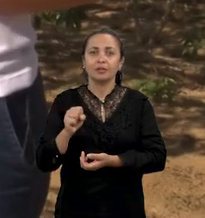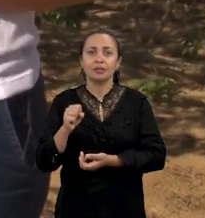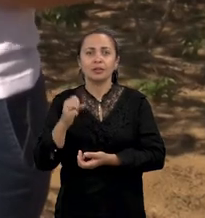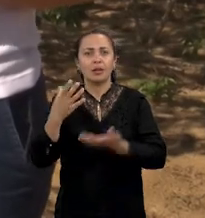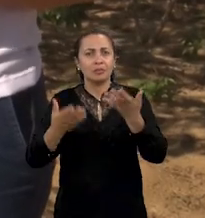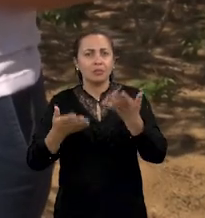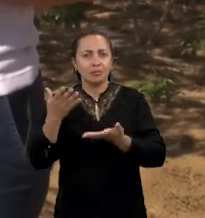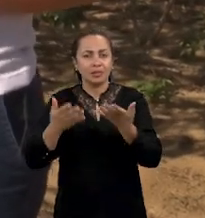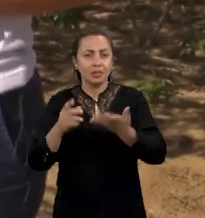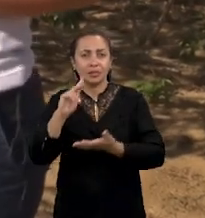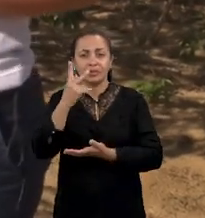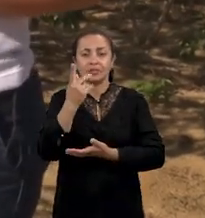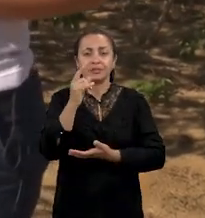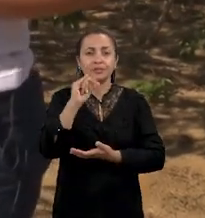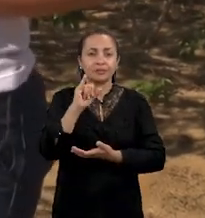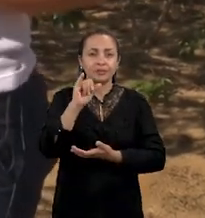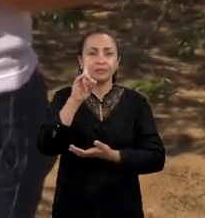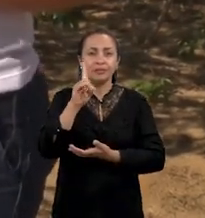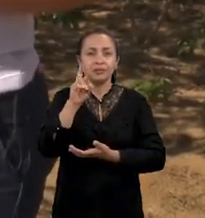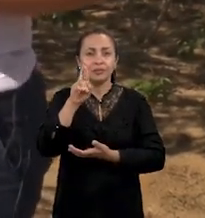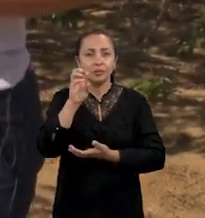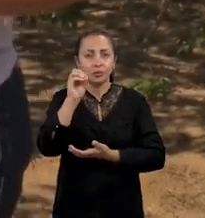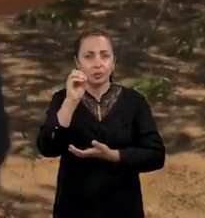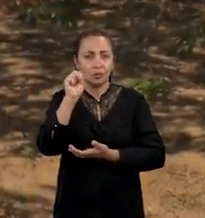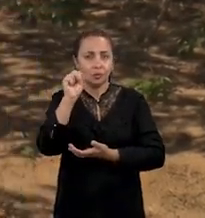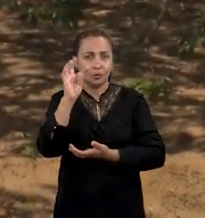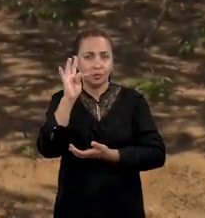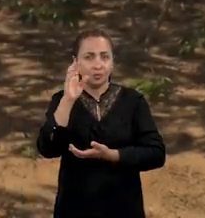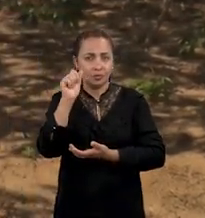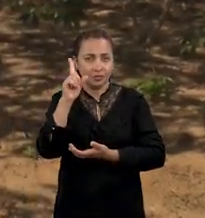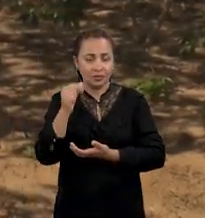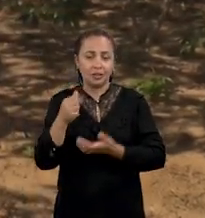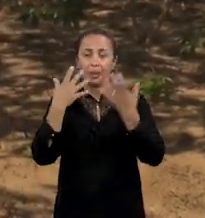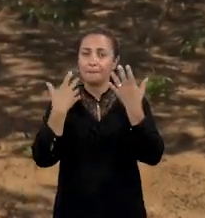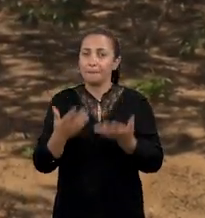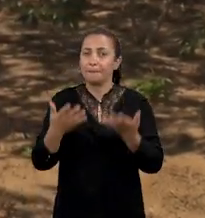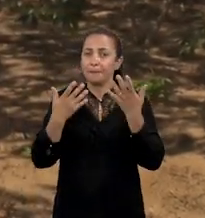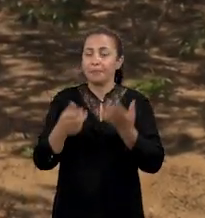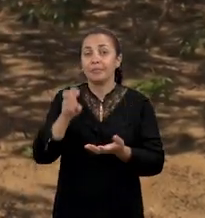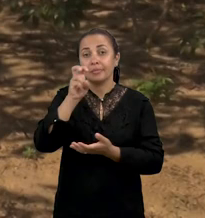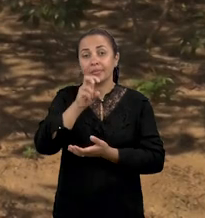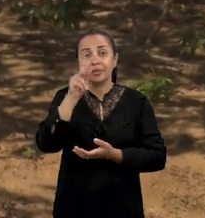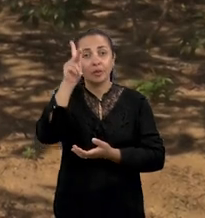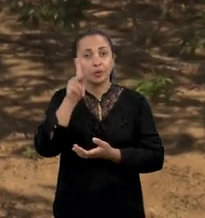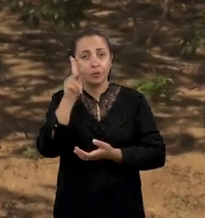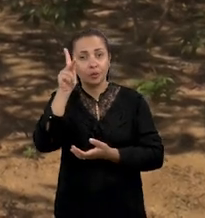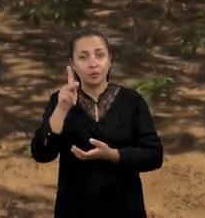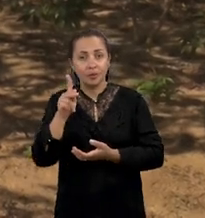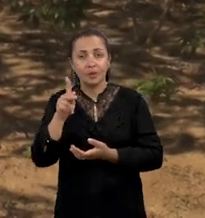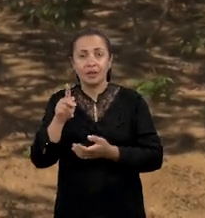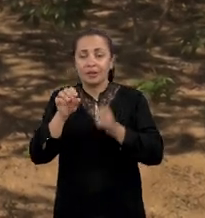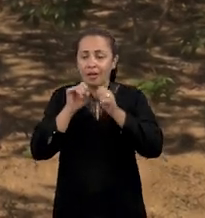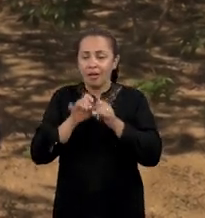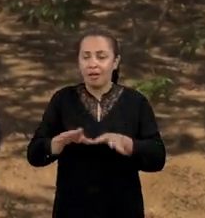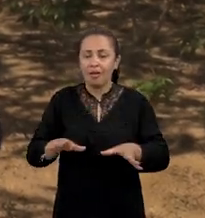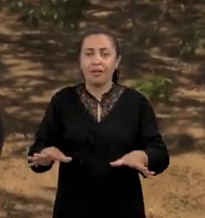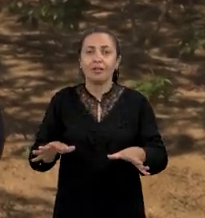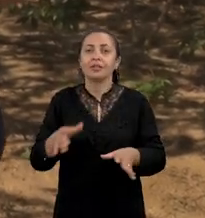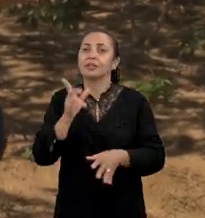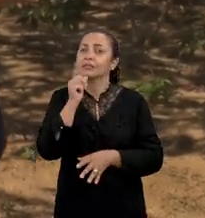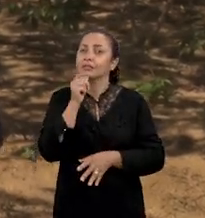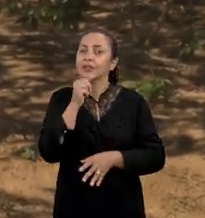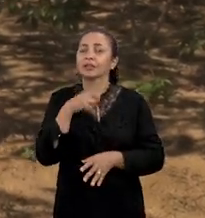pelo método da balança hidrostática. Ela consiste em pesar 5 kg de raízes em água,